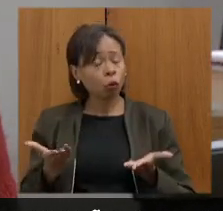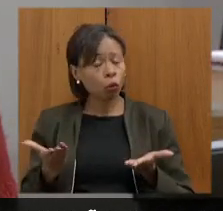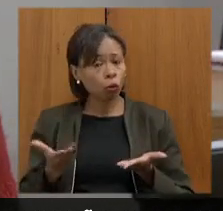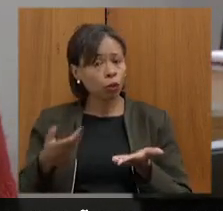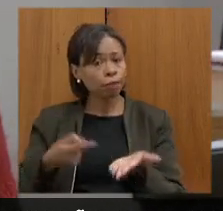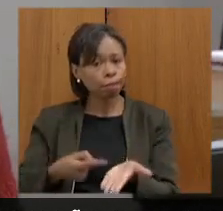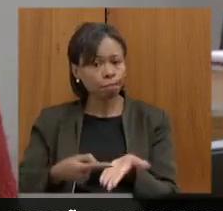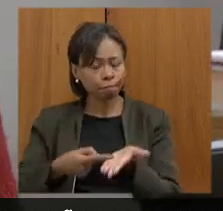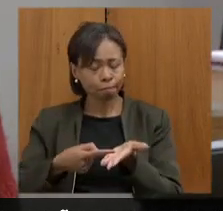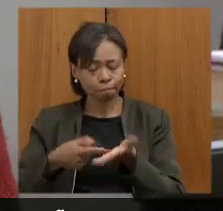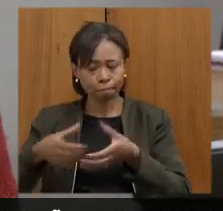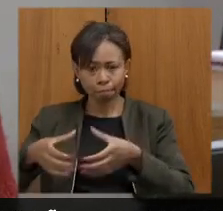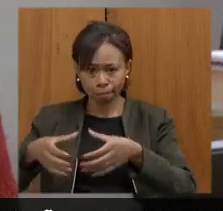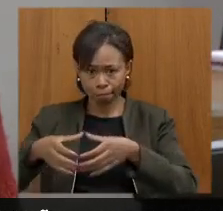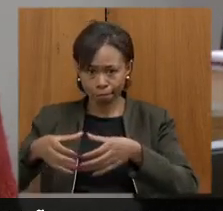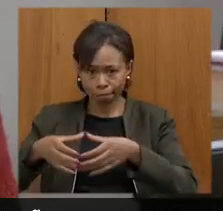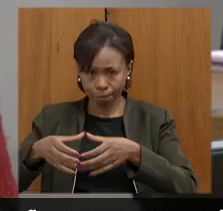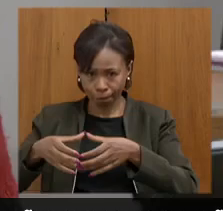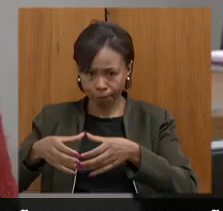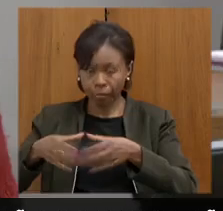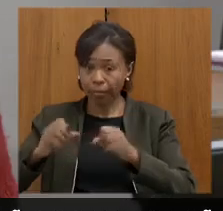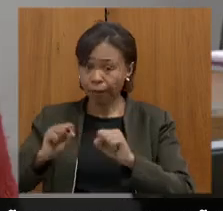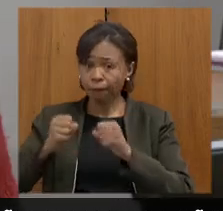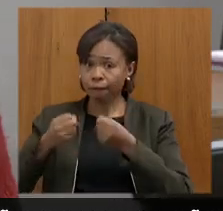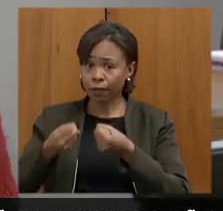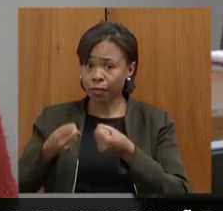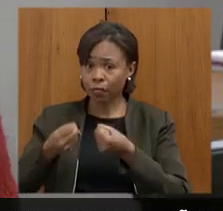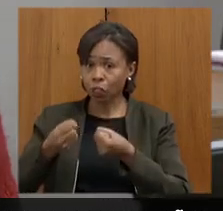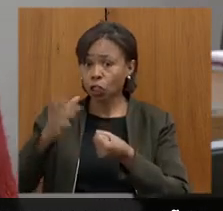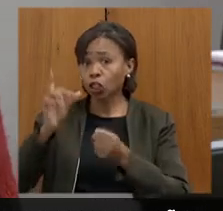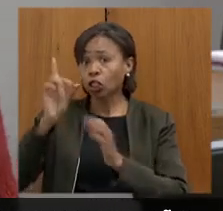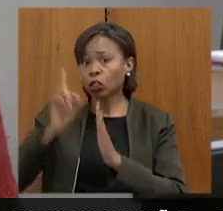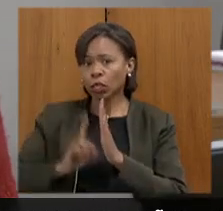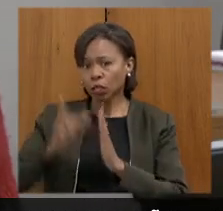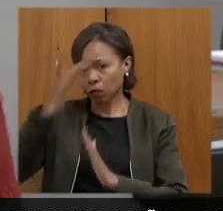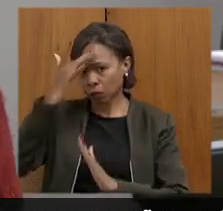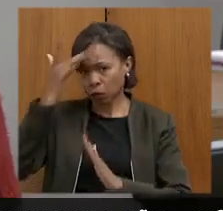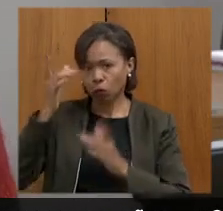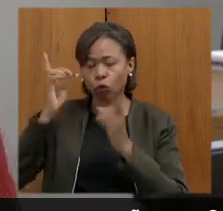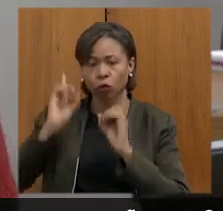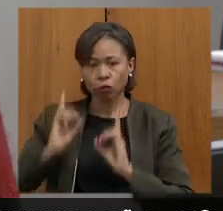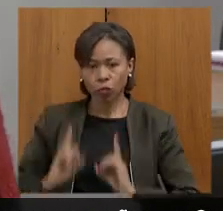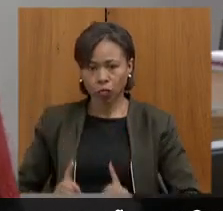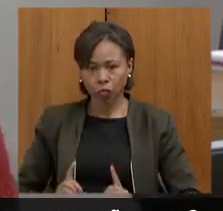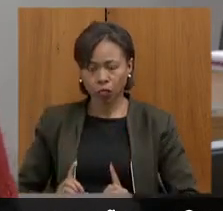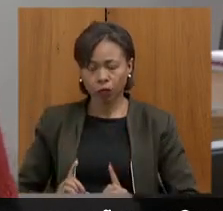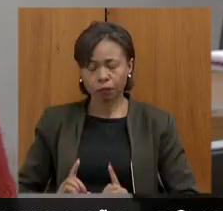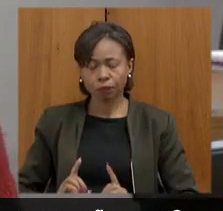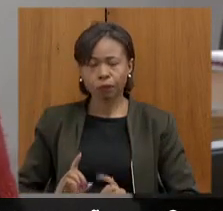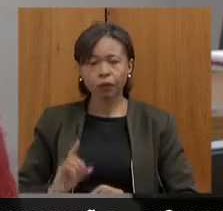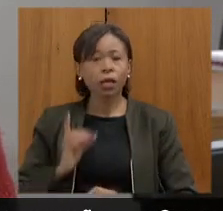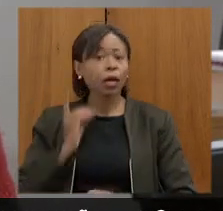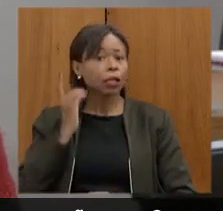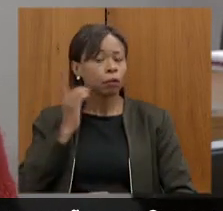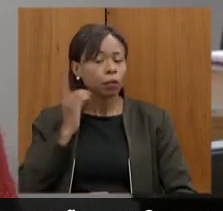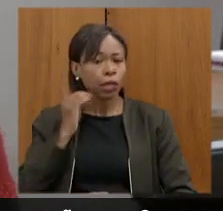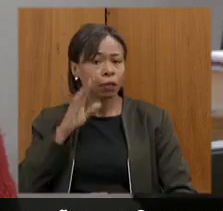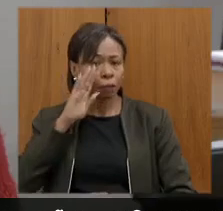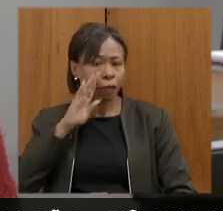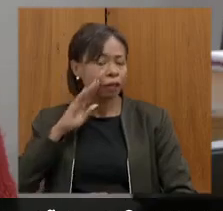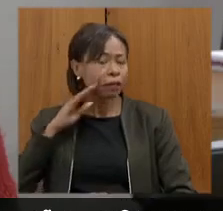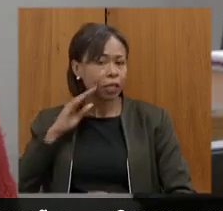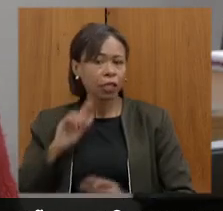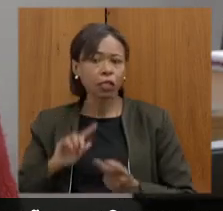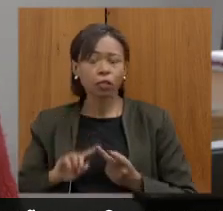a Comissão de Defesa dos Direitos da Pessoa com Deficiência. Estamos presentes, deputada Beatriz Serqueira, deputado